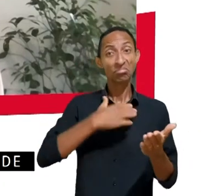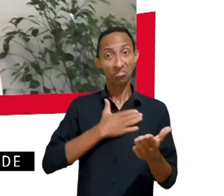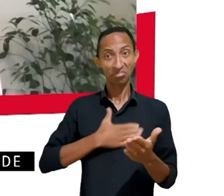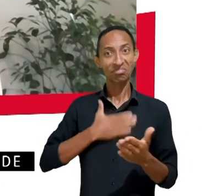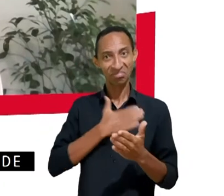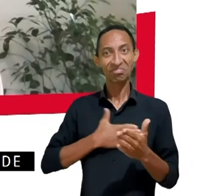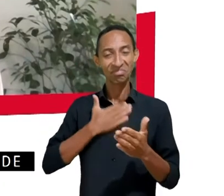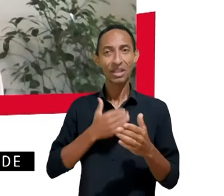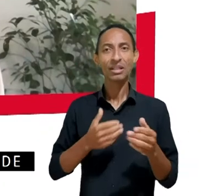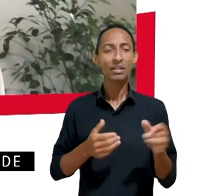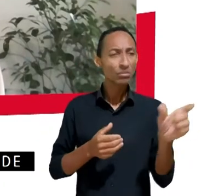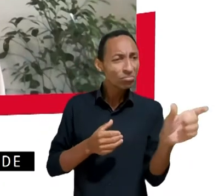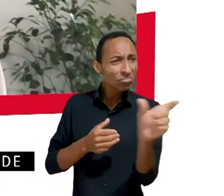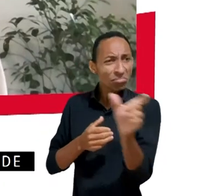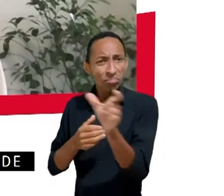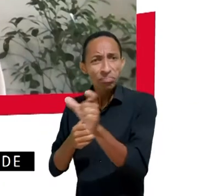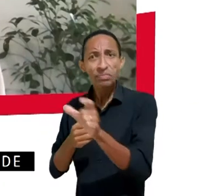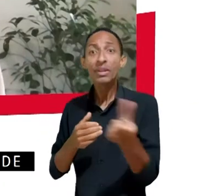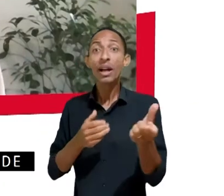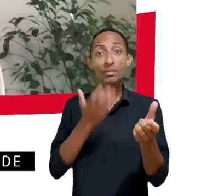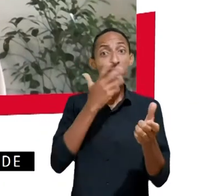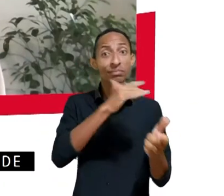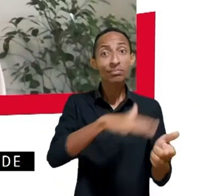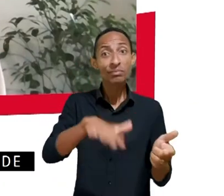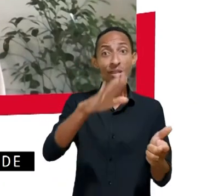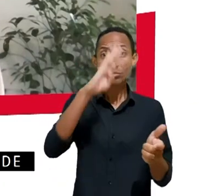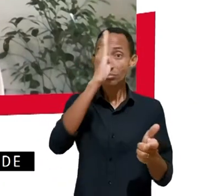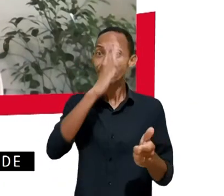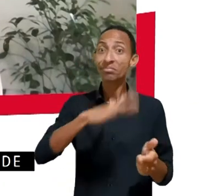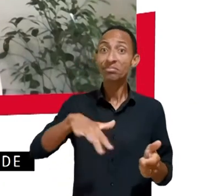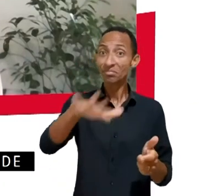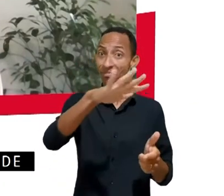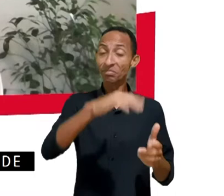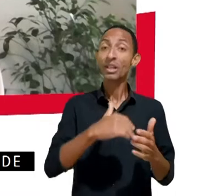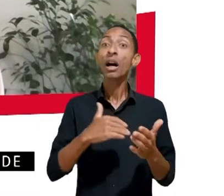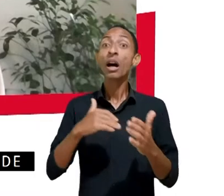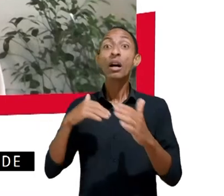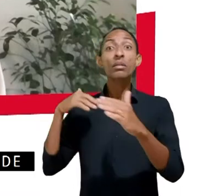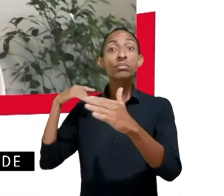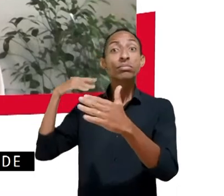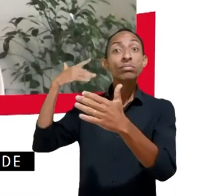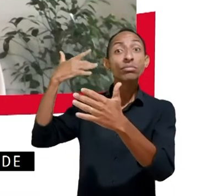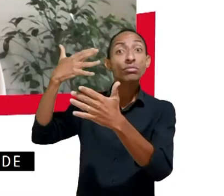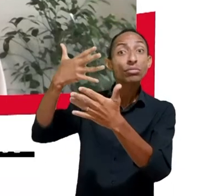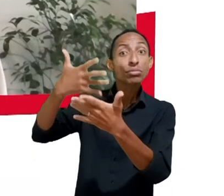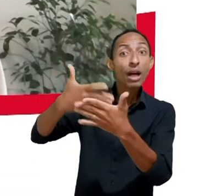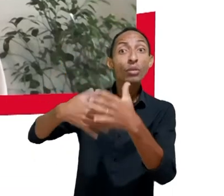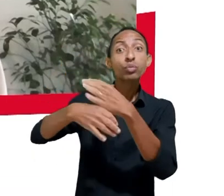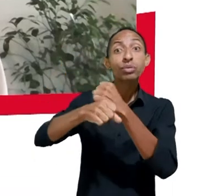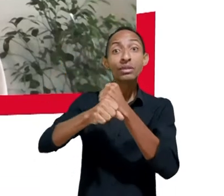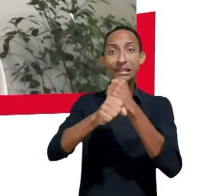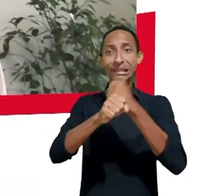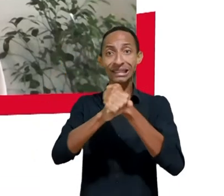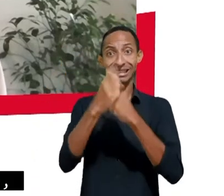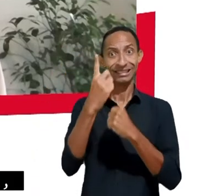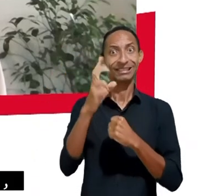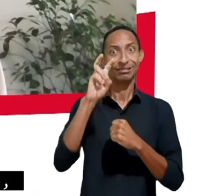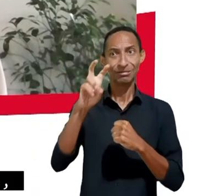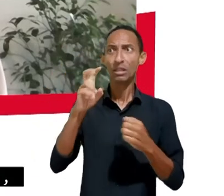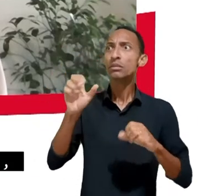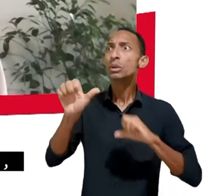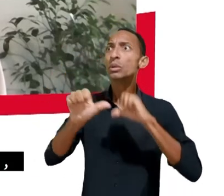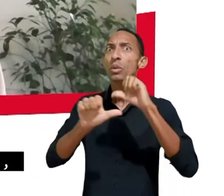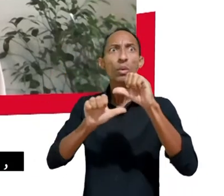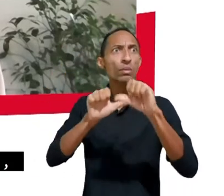agenda pública brasileira. Hoje, passados 15 anos, o contexto mudou bastante. Houve uma imensa evolução, tanto na